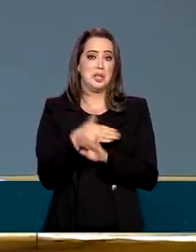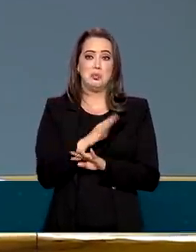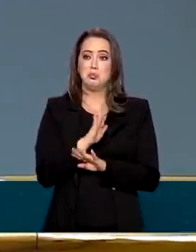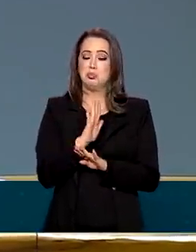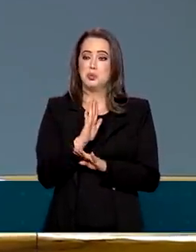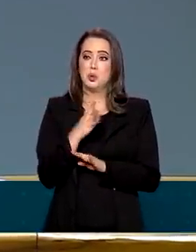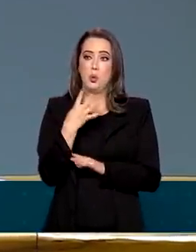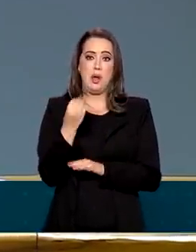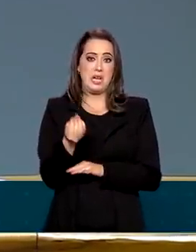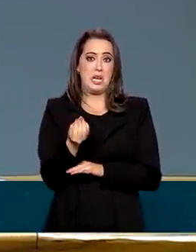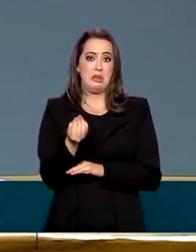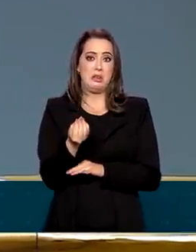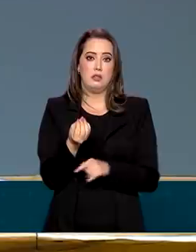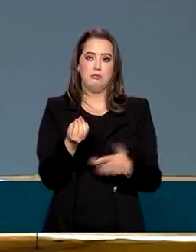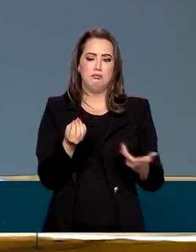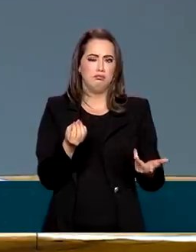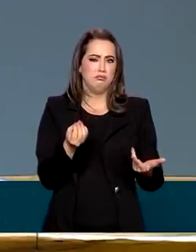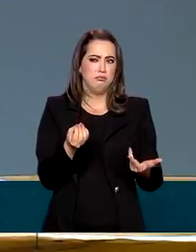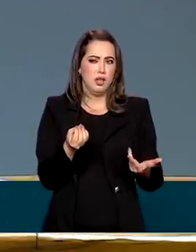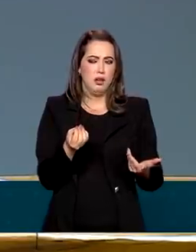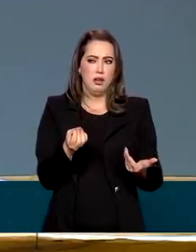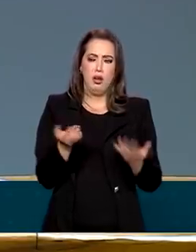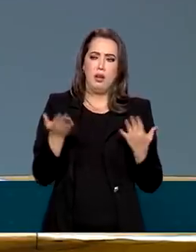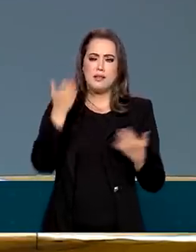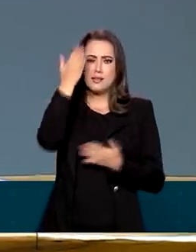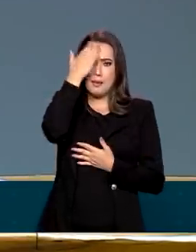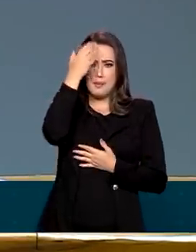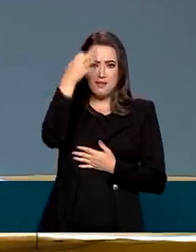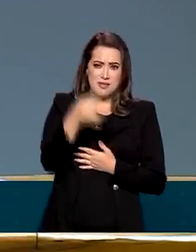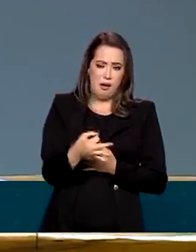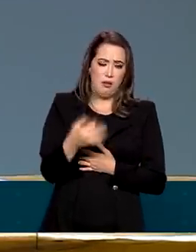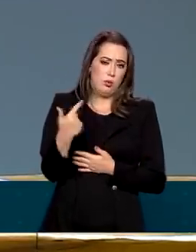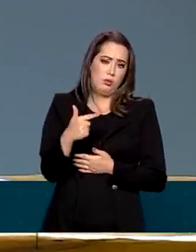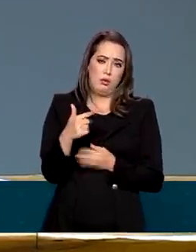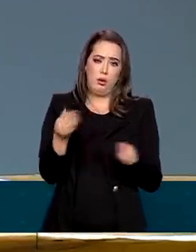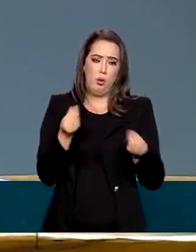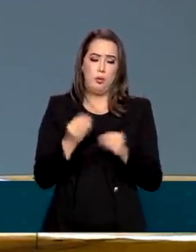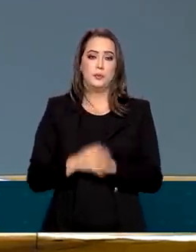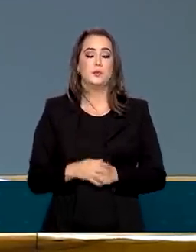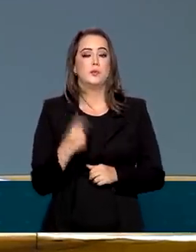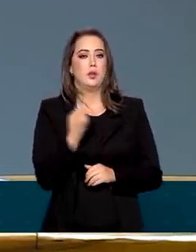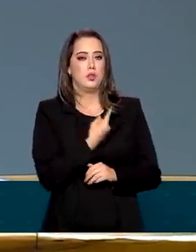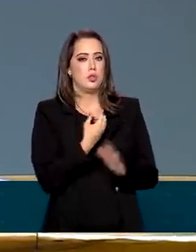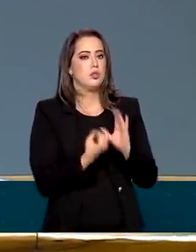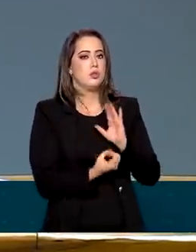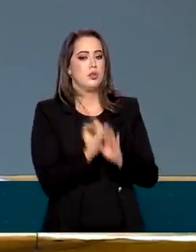ter entrado 40. Então, o que nós fizemos com a PEC dos Precatórios foi justamente